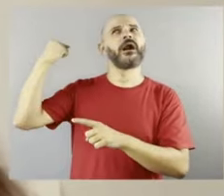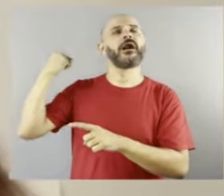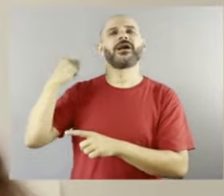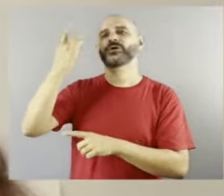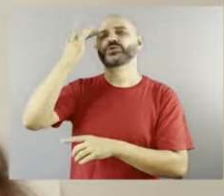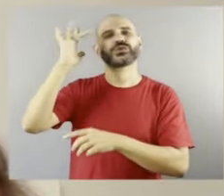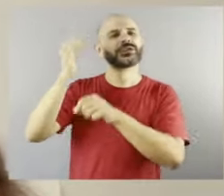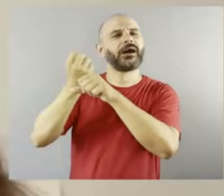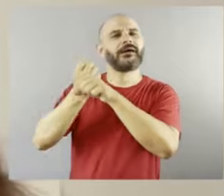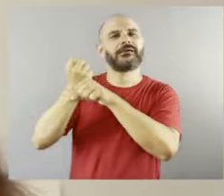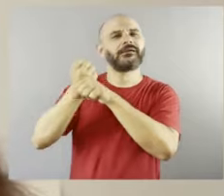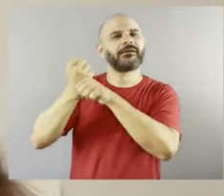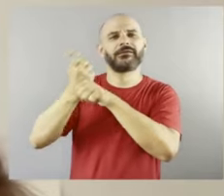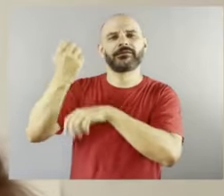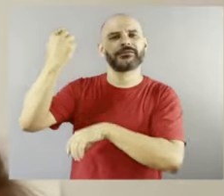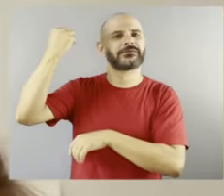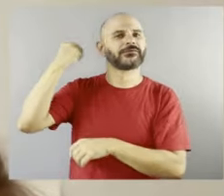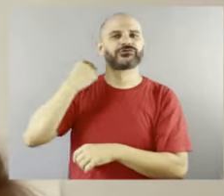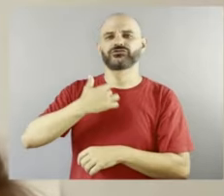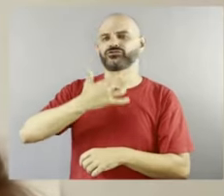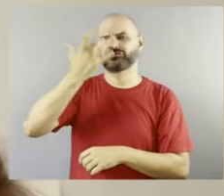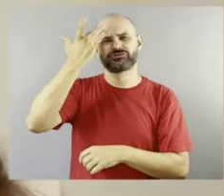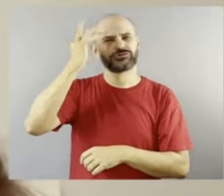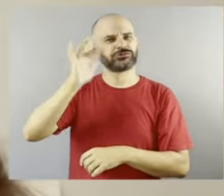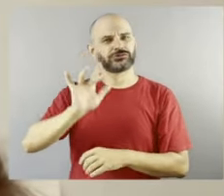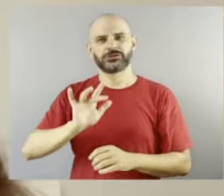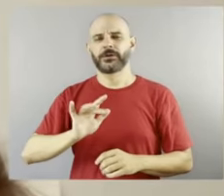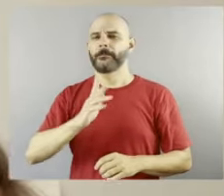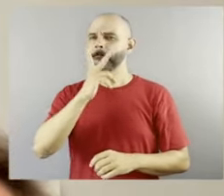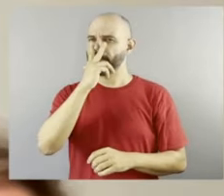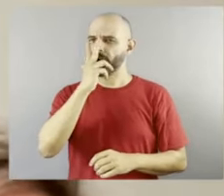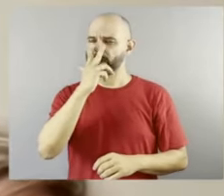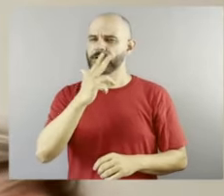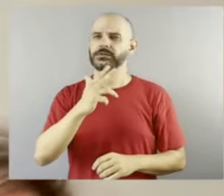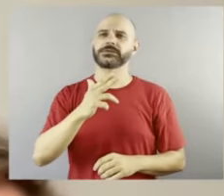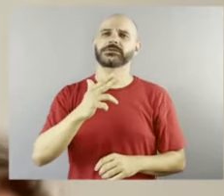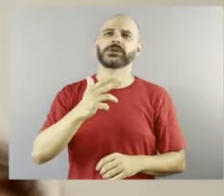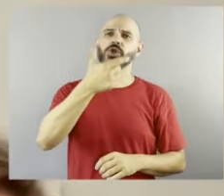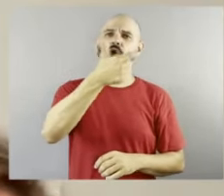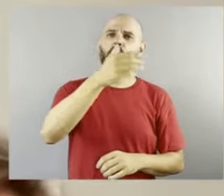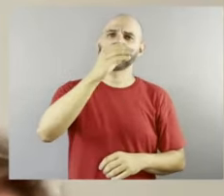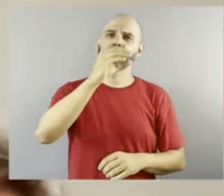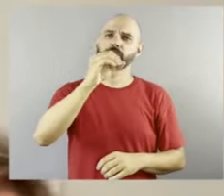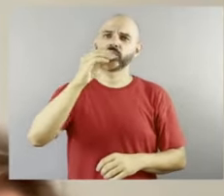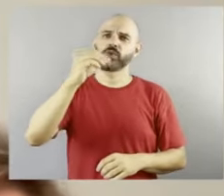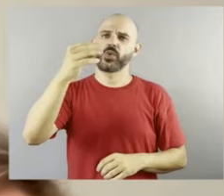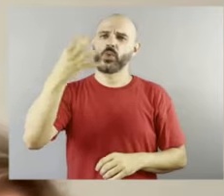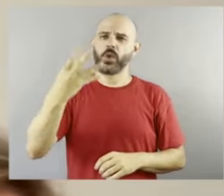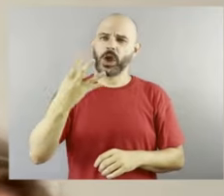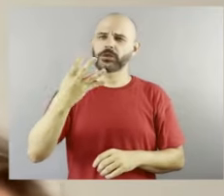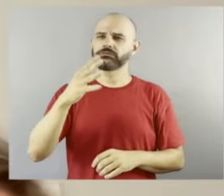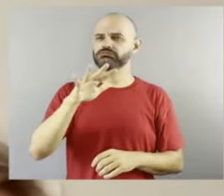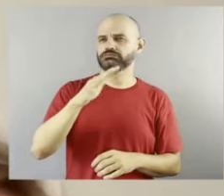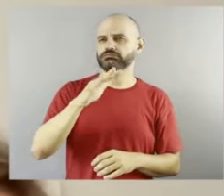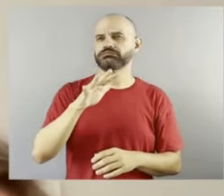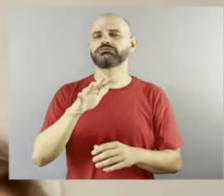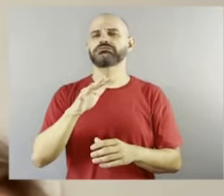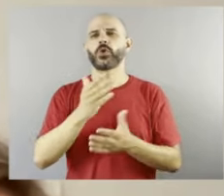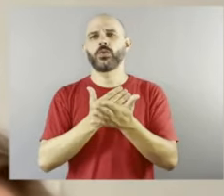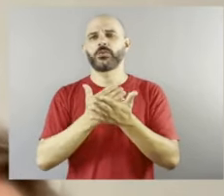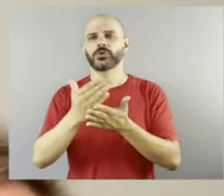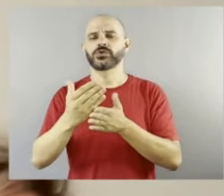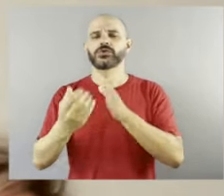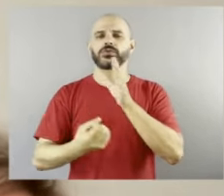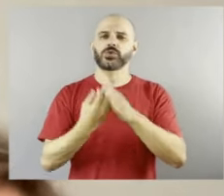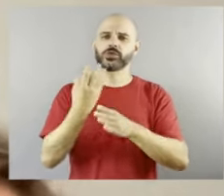talvez, em 2004, mais efetivamente, né, os projetos